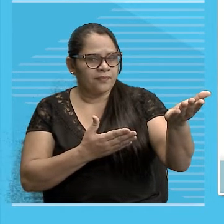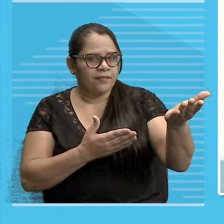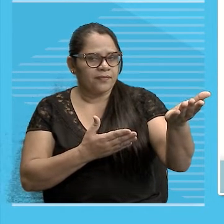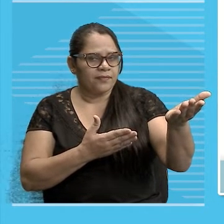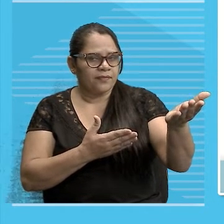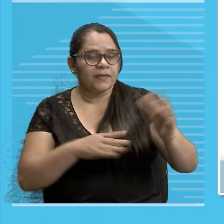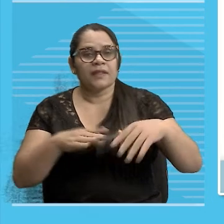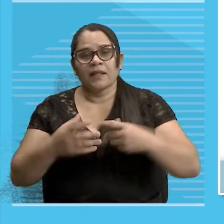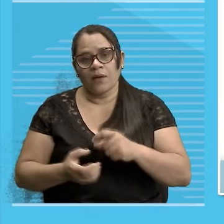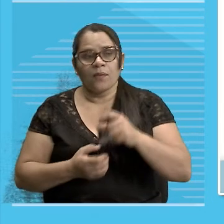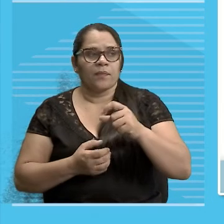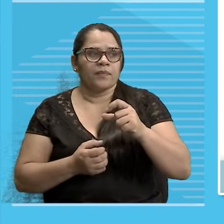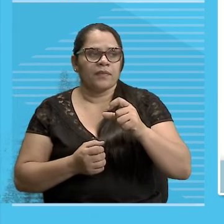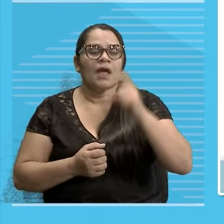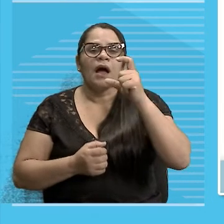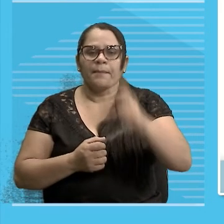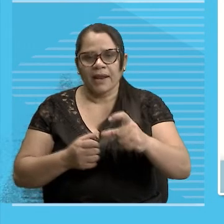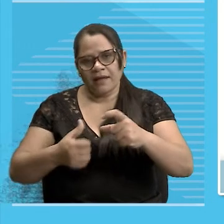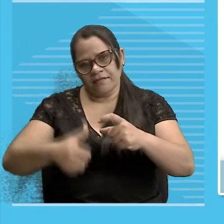Primitivo Da origem